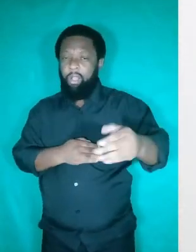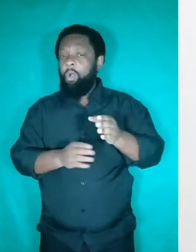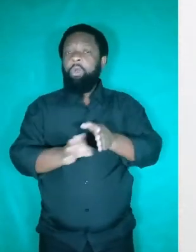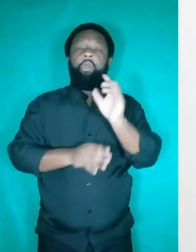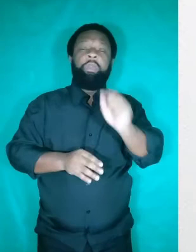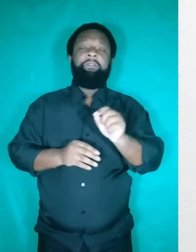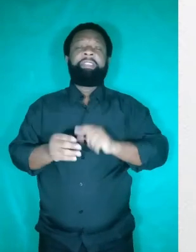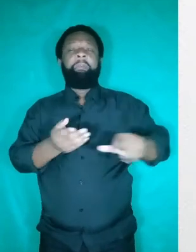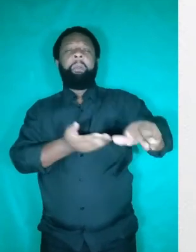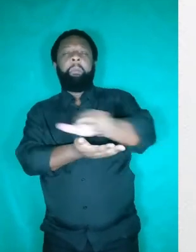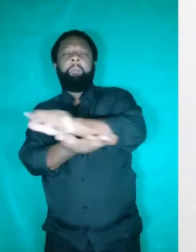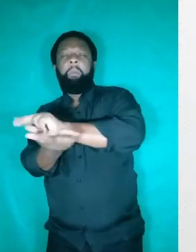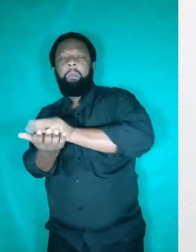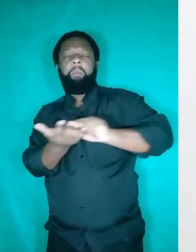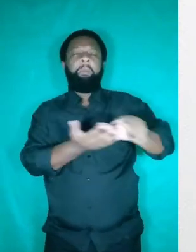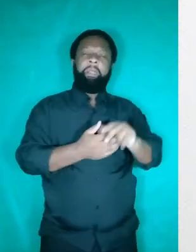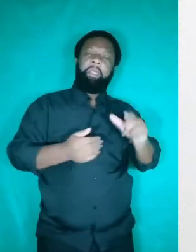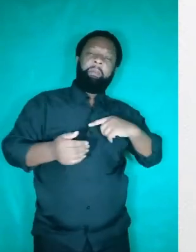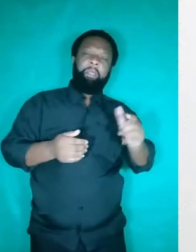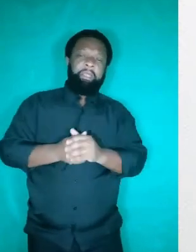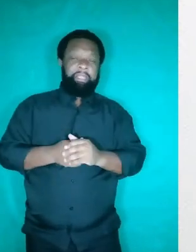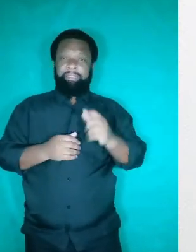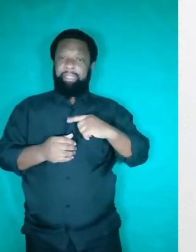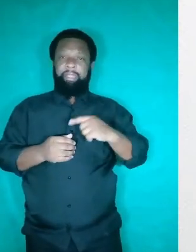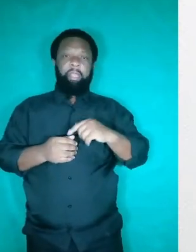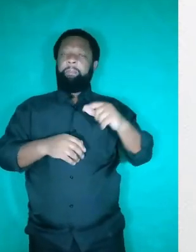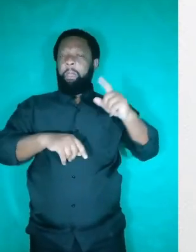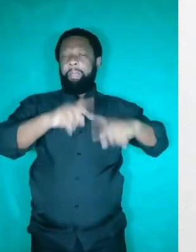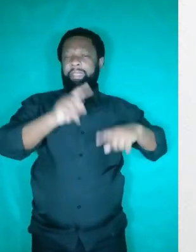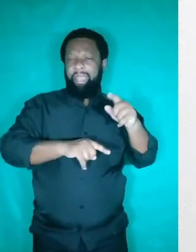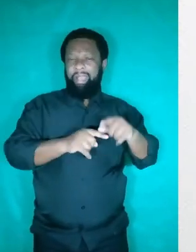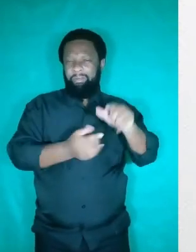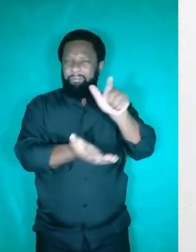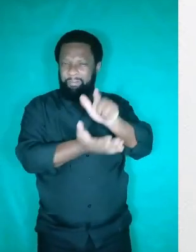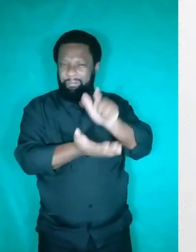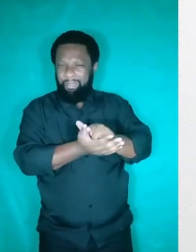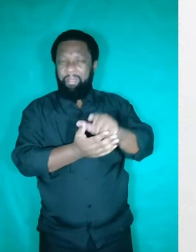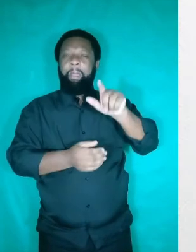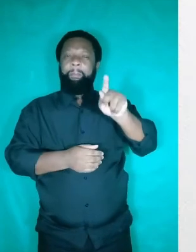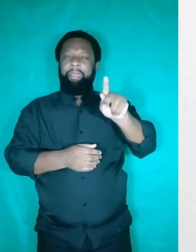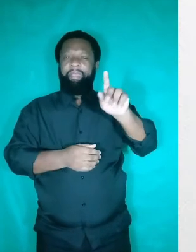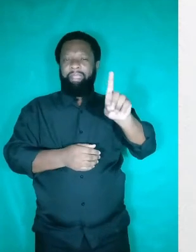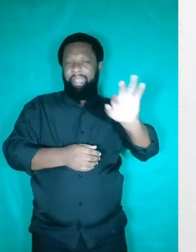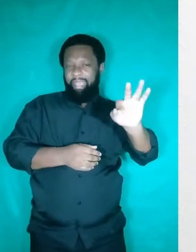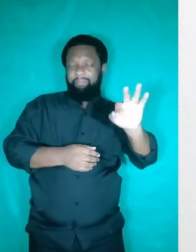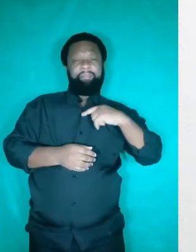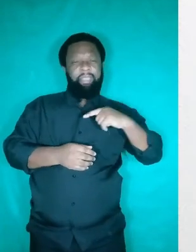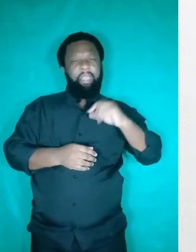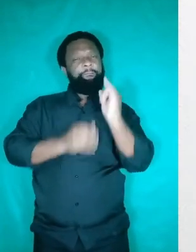operadores argumentativos. No material em PDF vai ter um quadro mais completo. Então, você procure